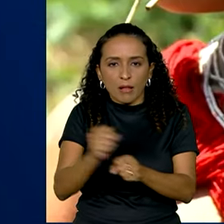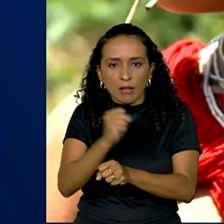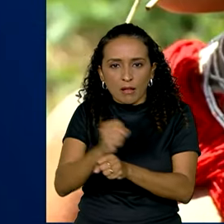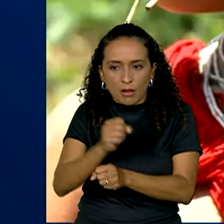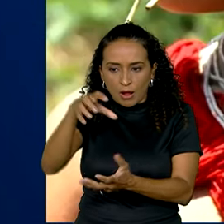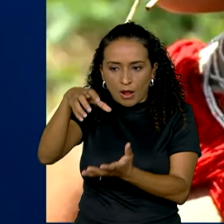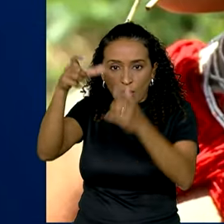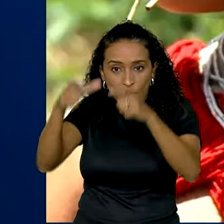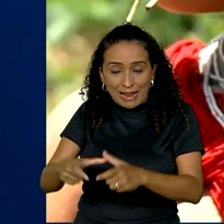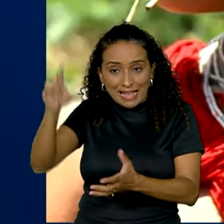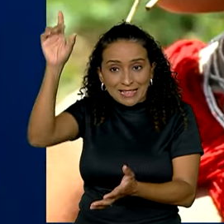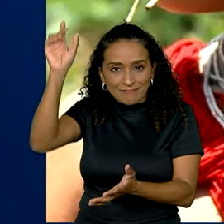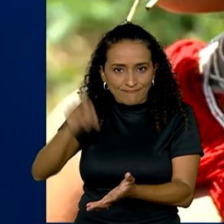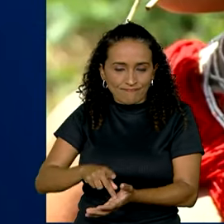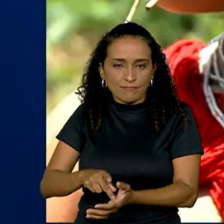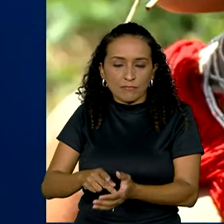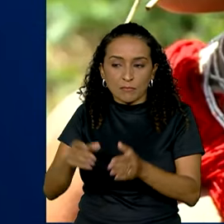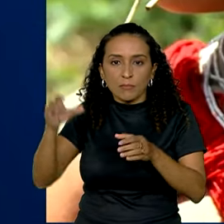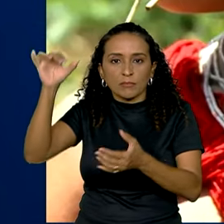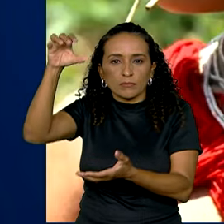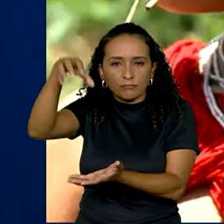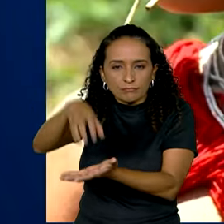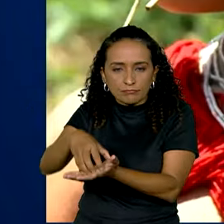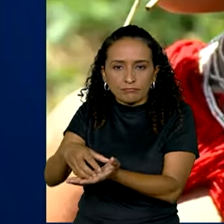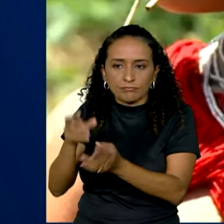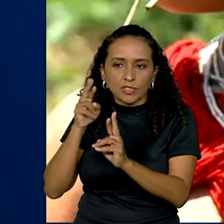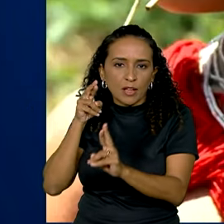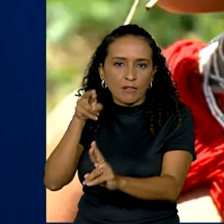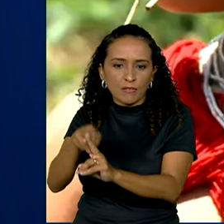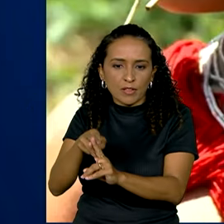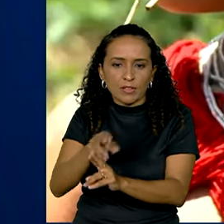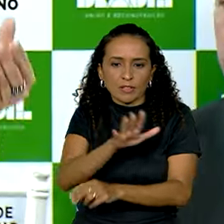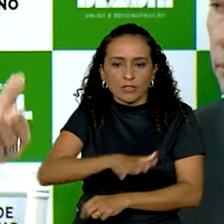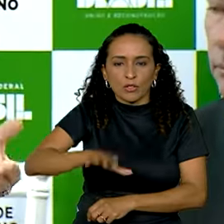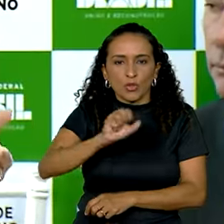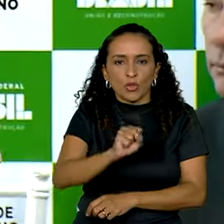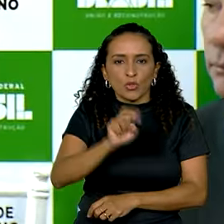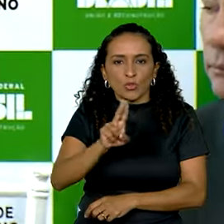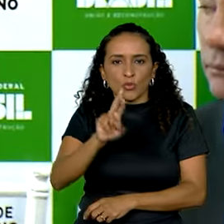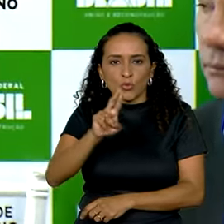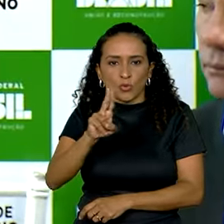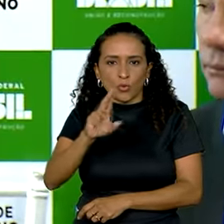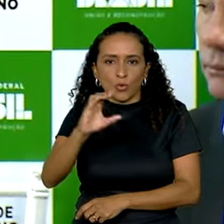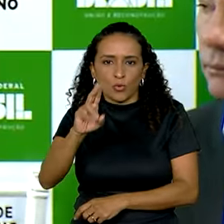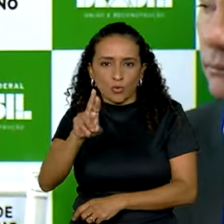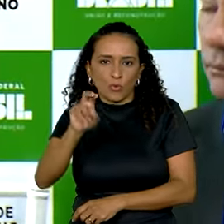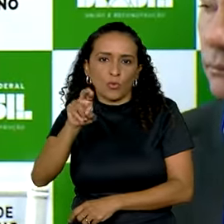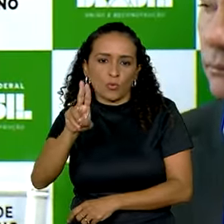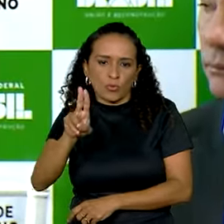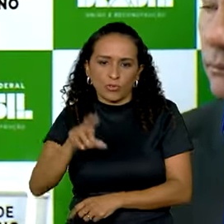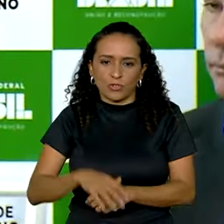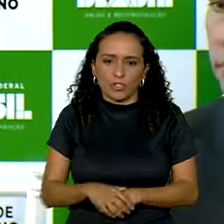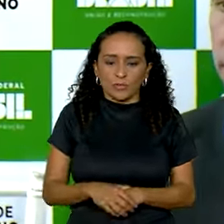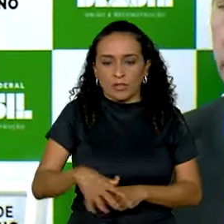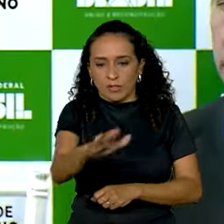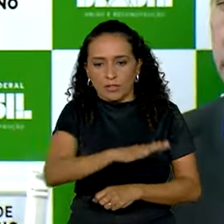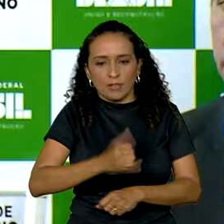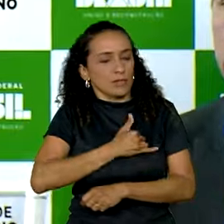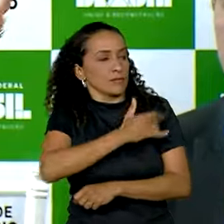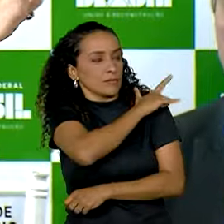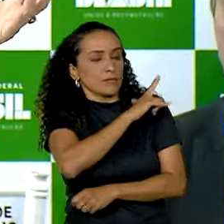definitiva para o Centro de Referência na região de Surucucu. No território Yanomami são 28